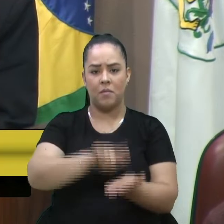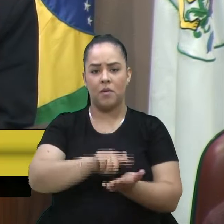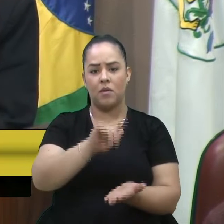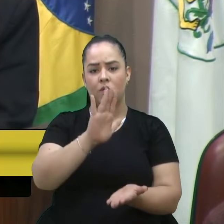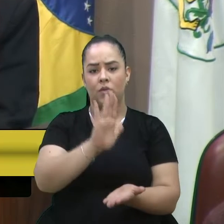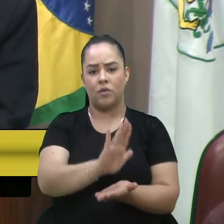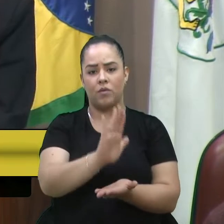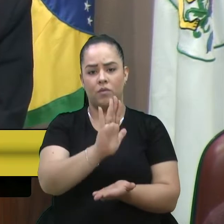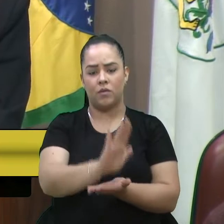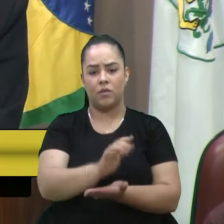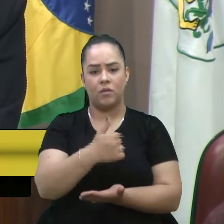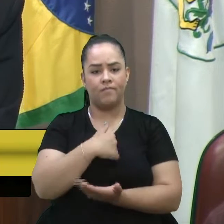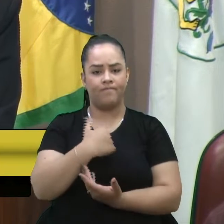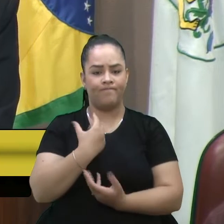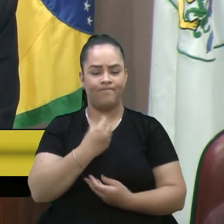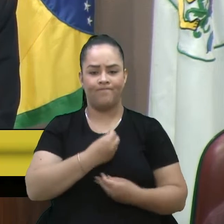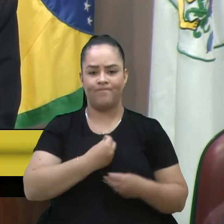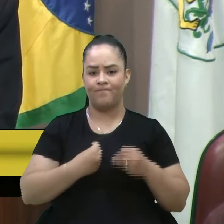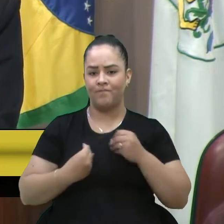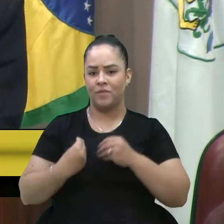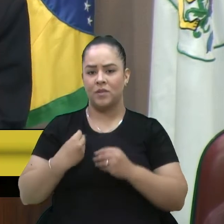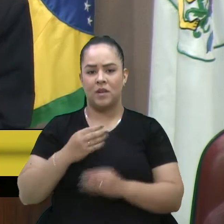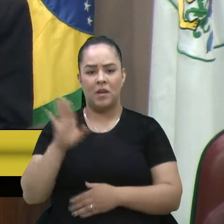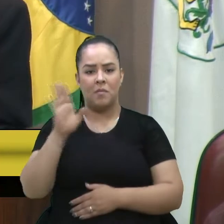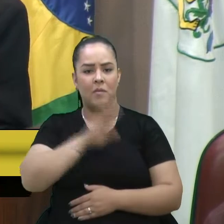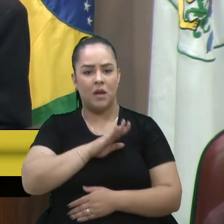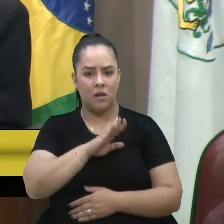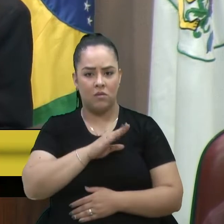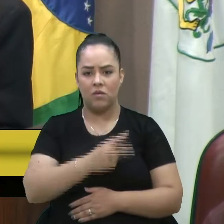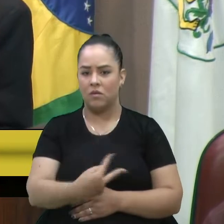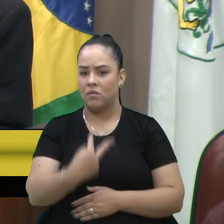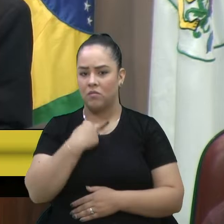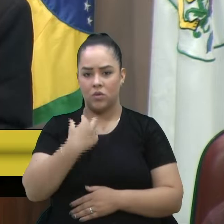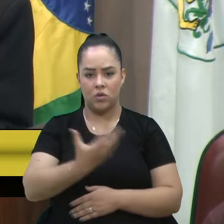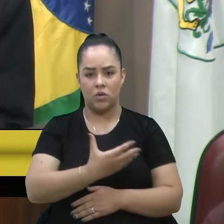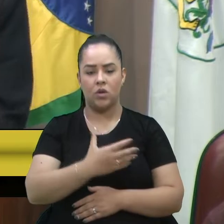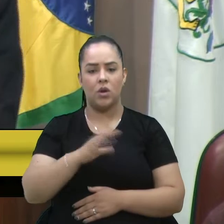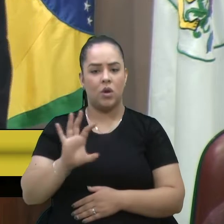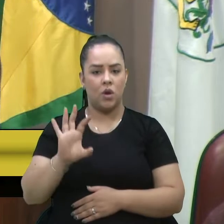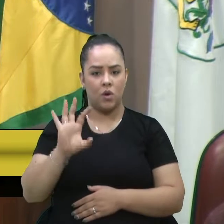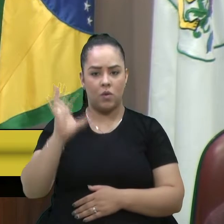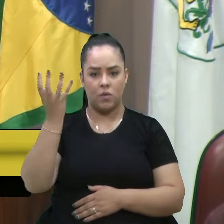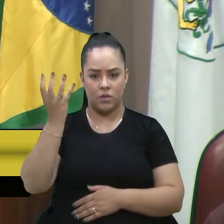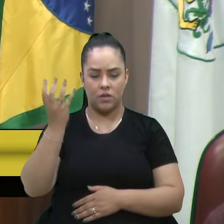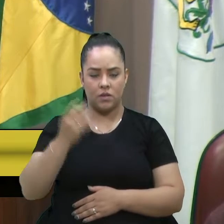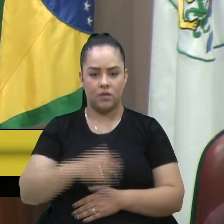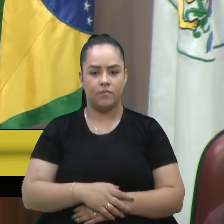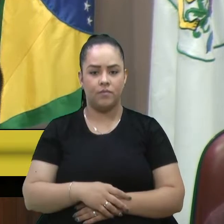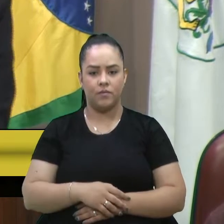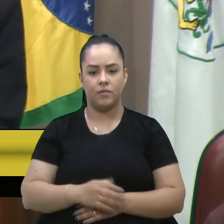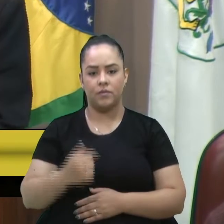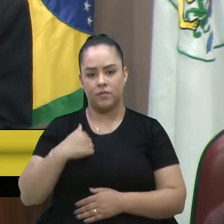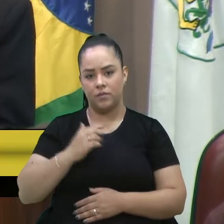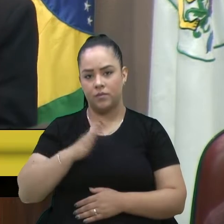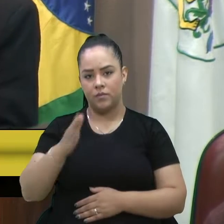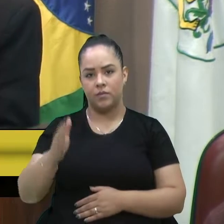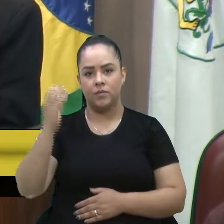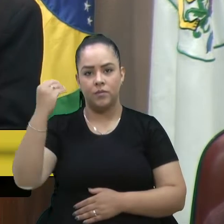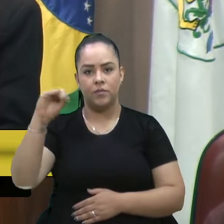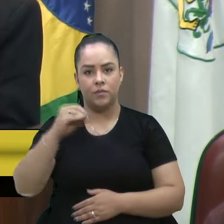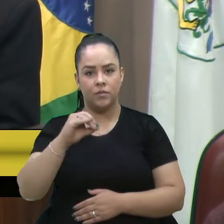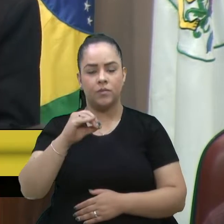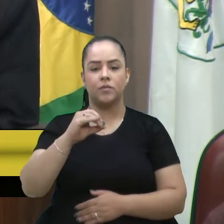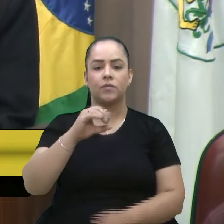Me senti ludibriado. Isto não pode acontecer. Fui reunião no DAIA em Porto Alegre, tive em